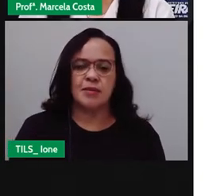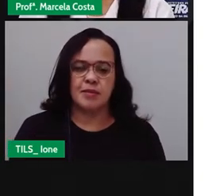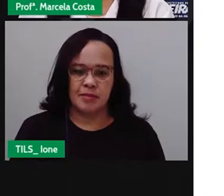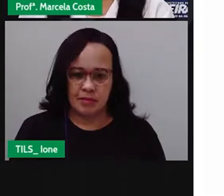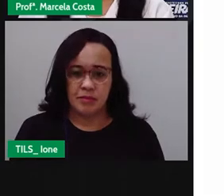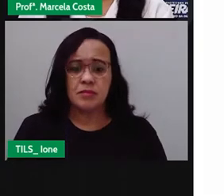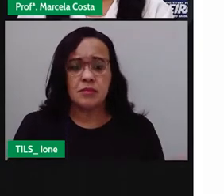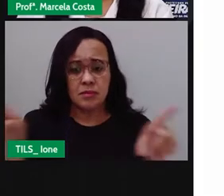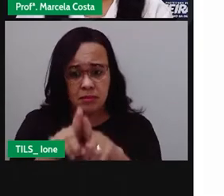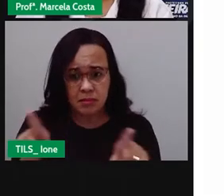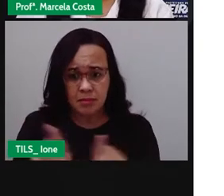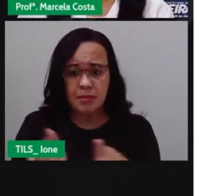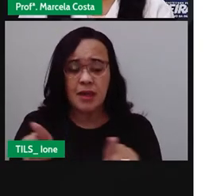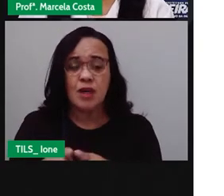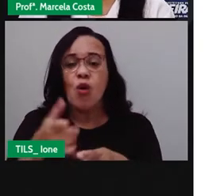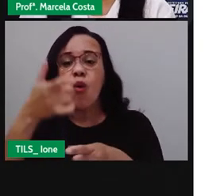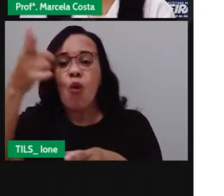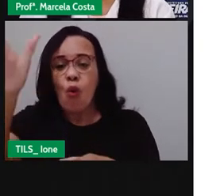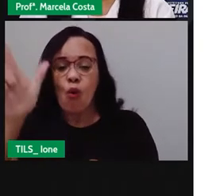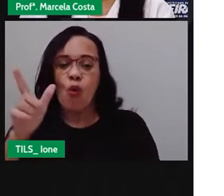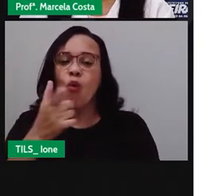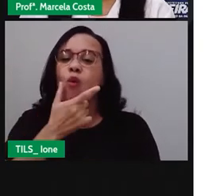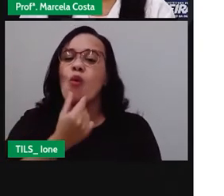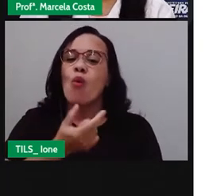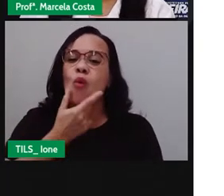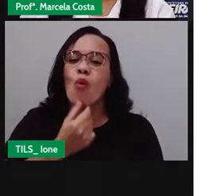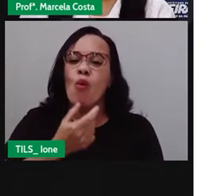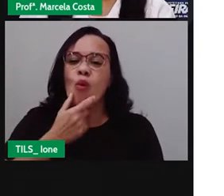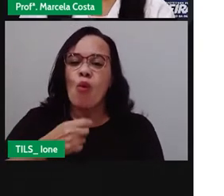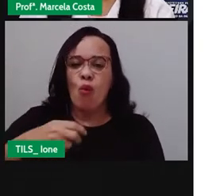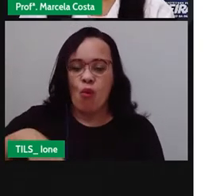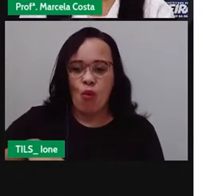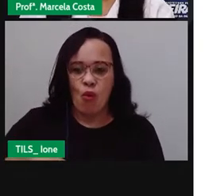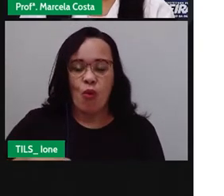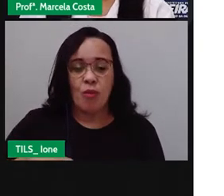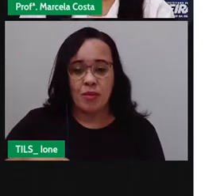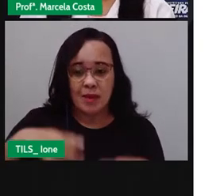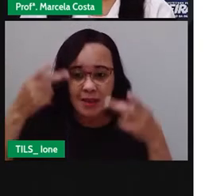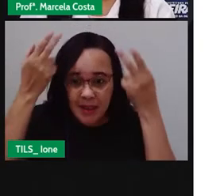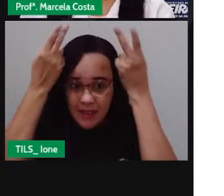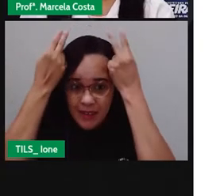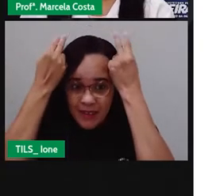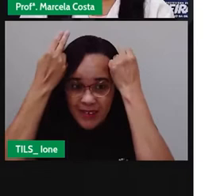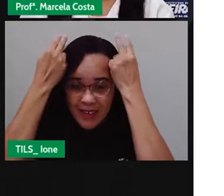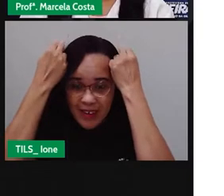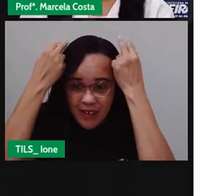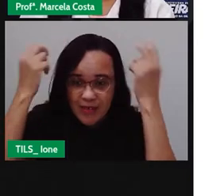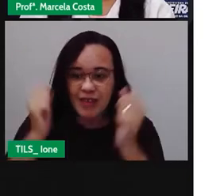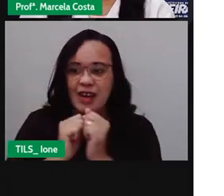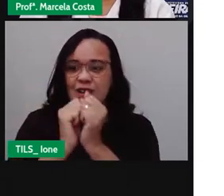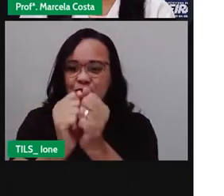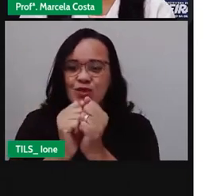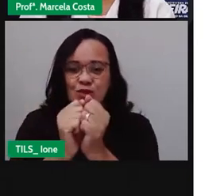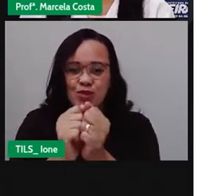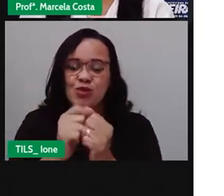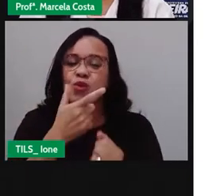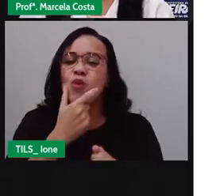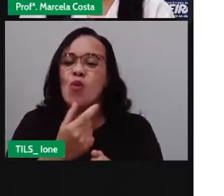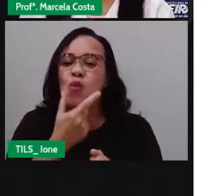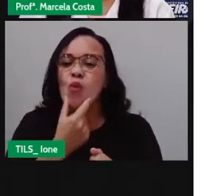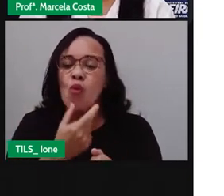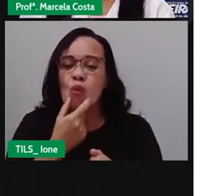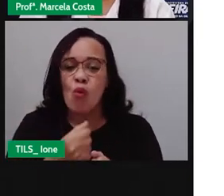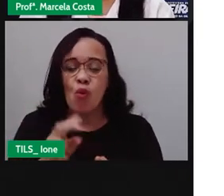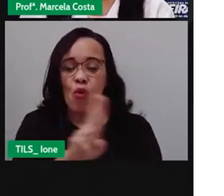essa outra, que representa aí o tropeiro, que representa um